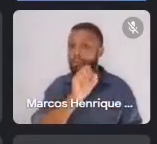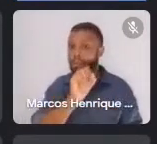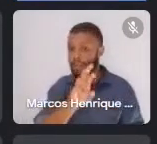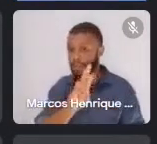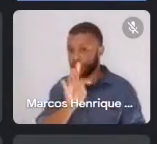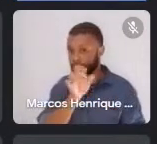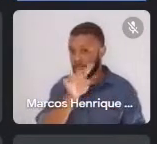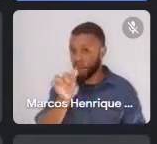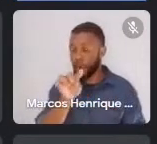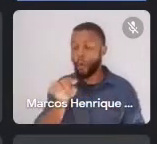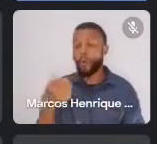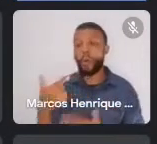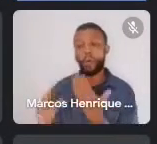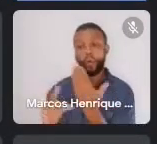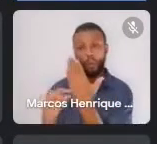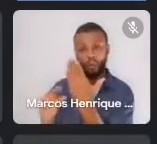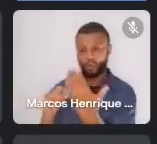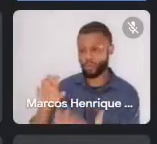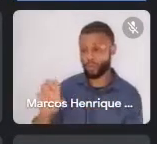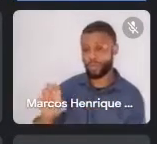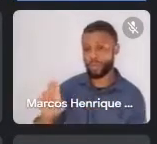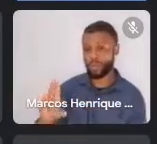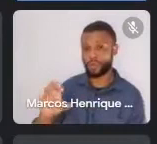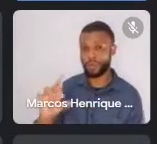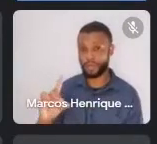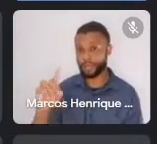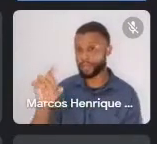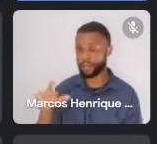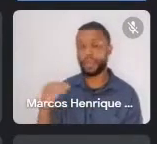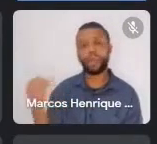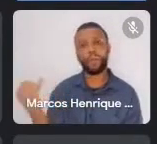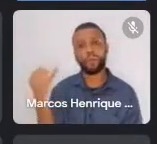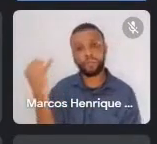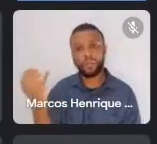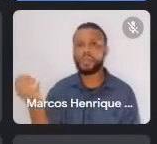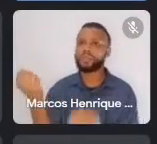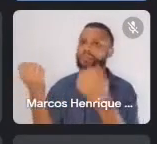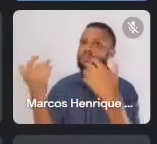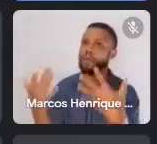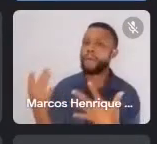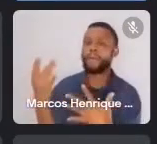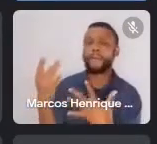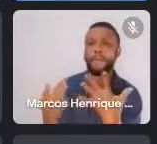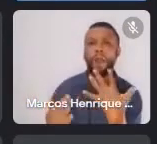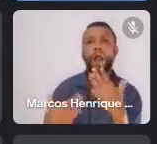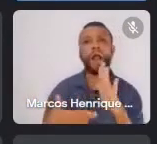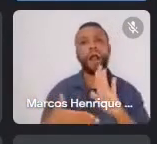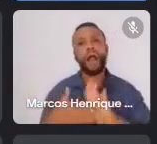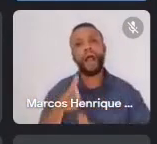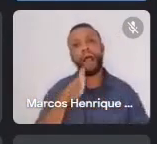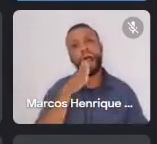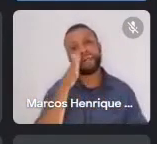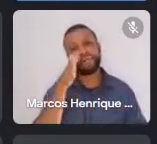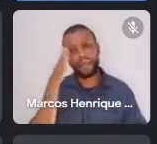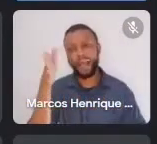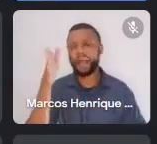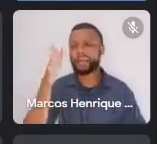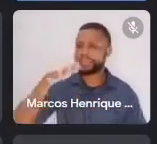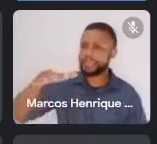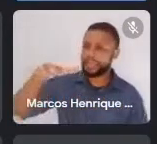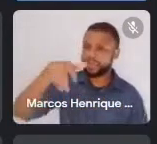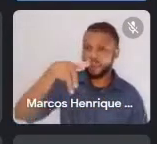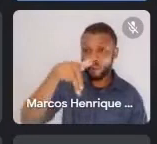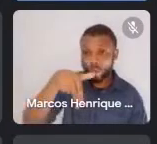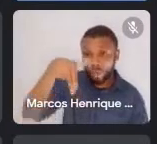sentido de descrever, né? Também a viagem que ele faz ao Curuz, a demarcação de terras, né? Naquela região e as